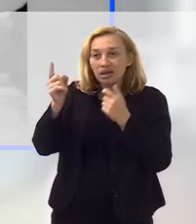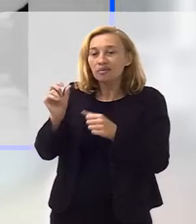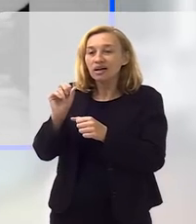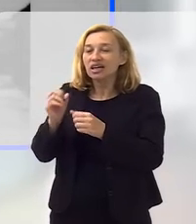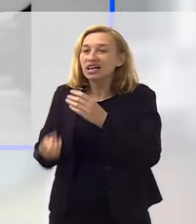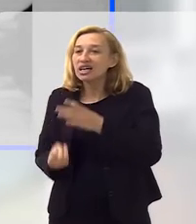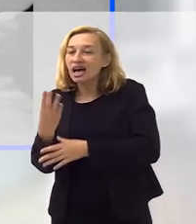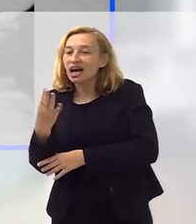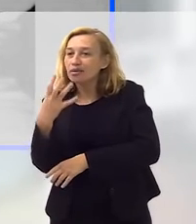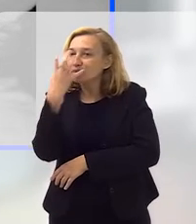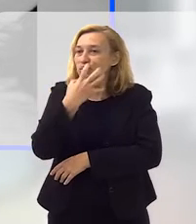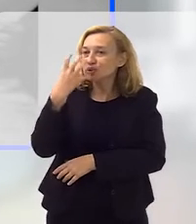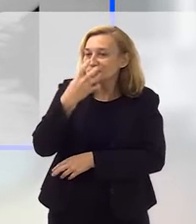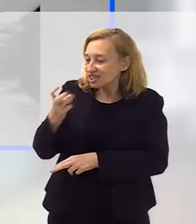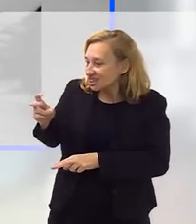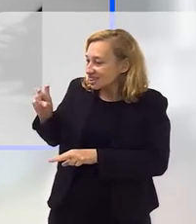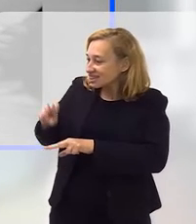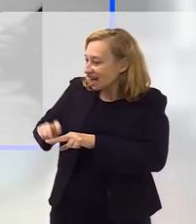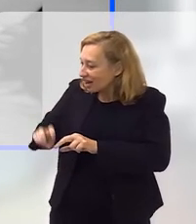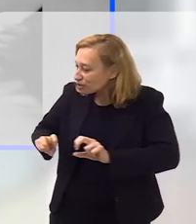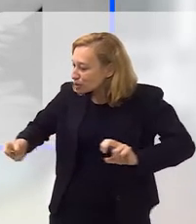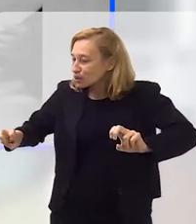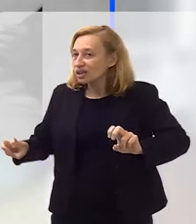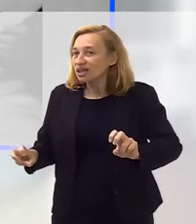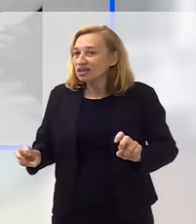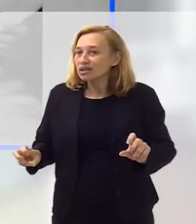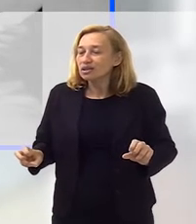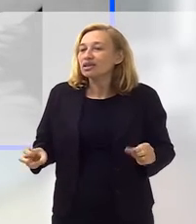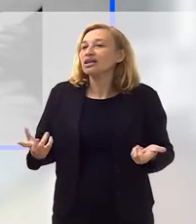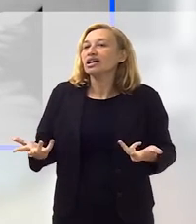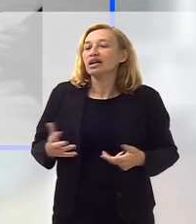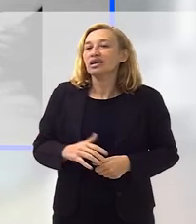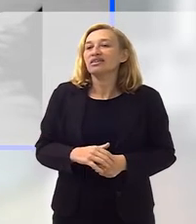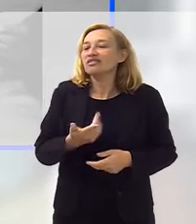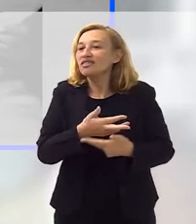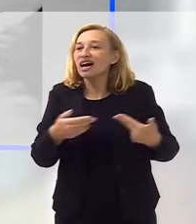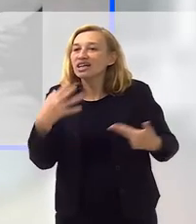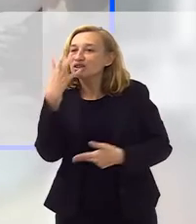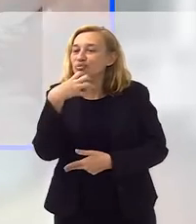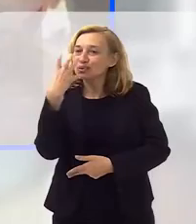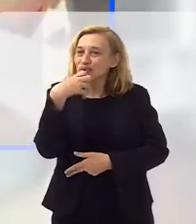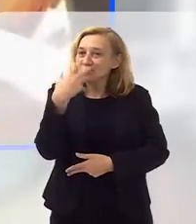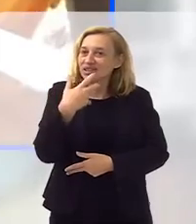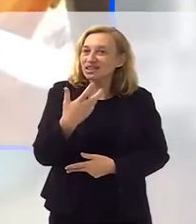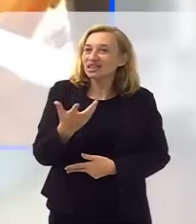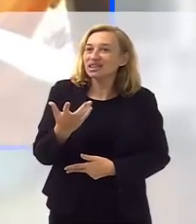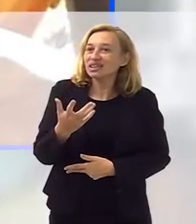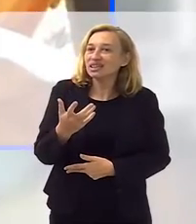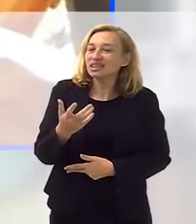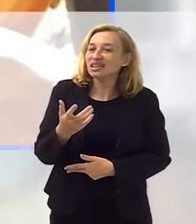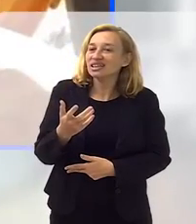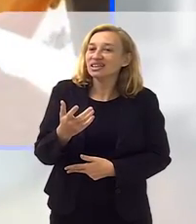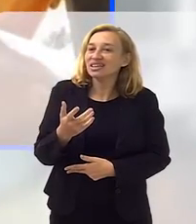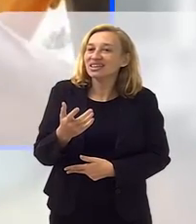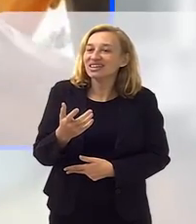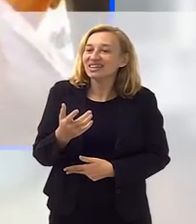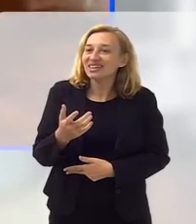para fazer música, e eles sentavam num certo momento para fazer várias músicas, assim, que